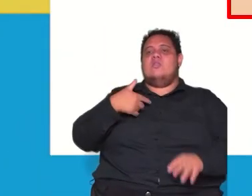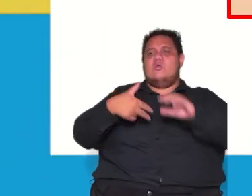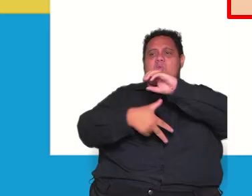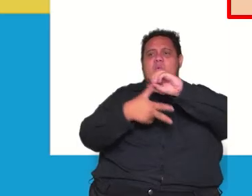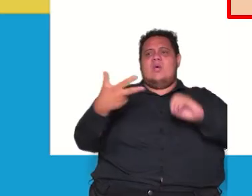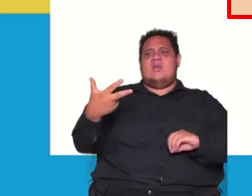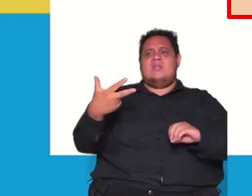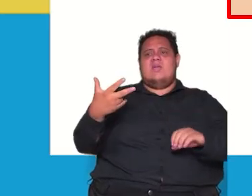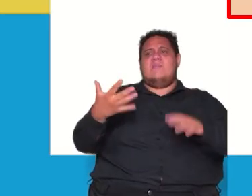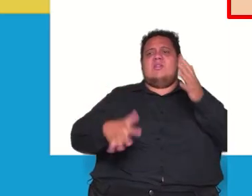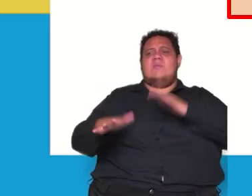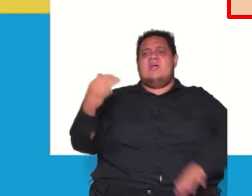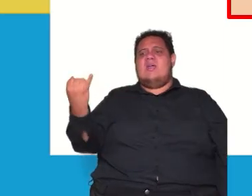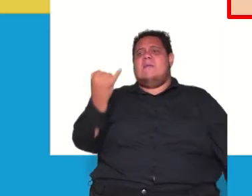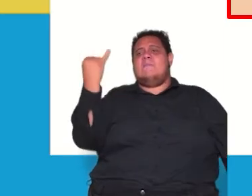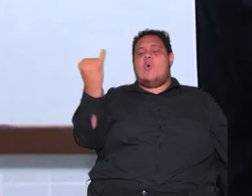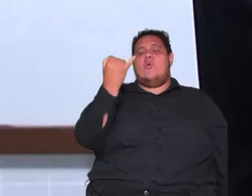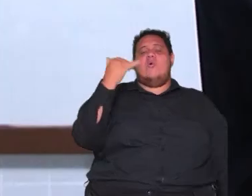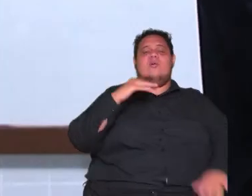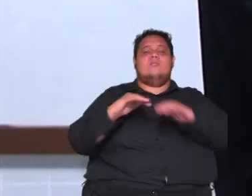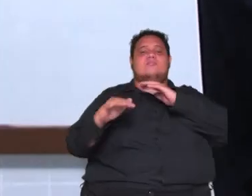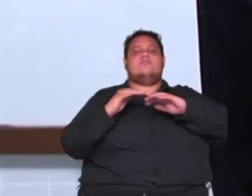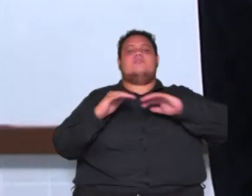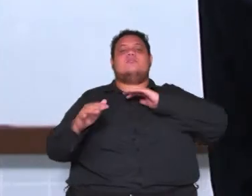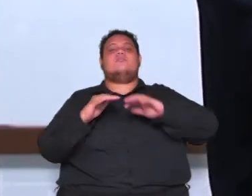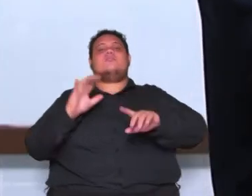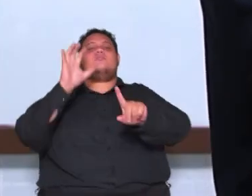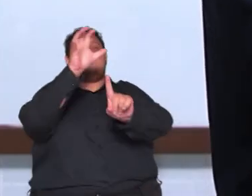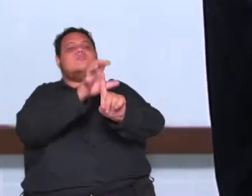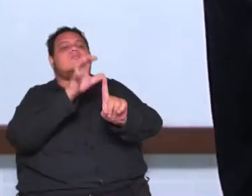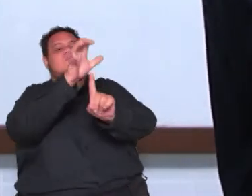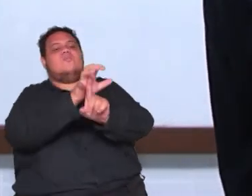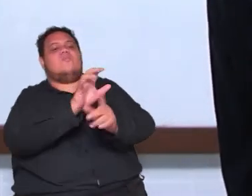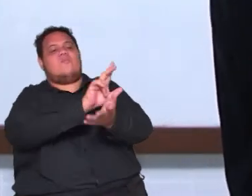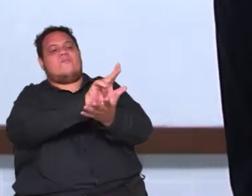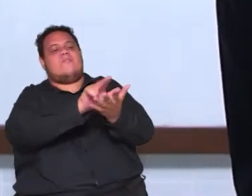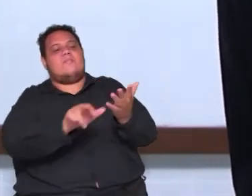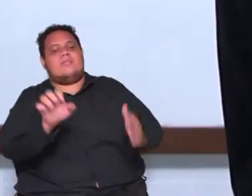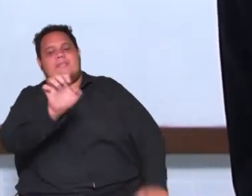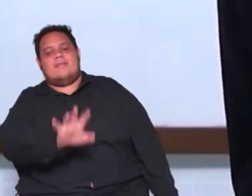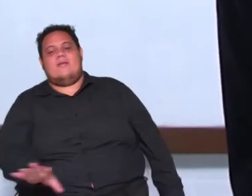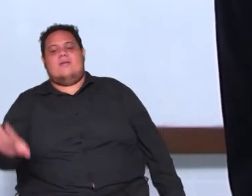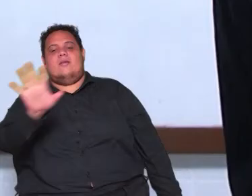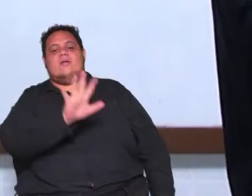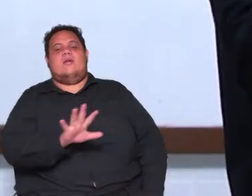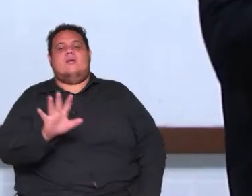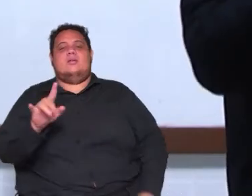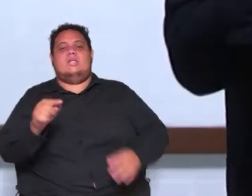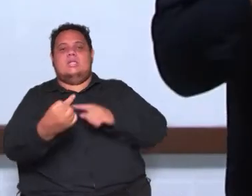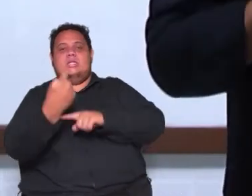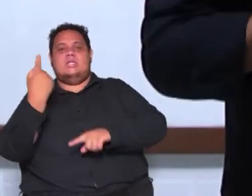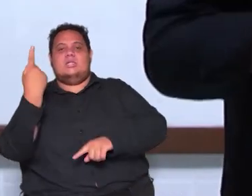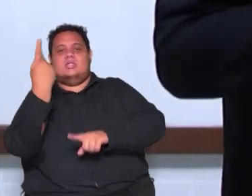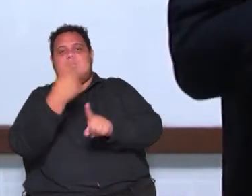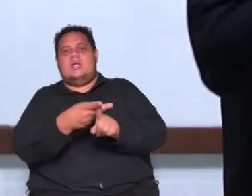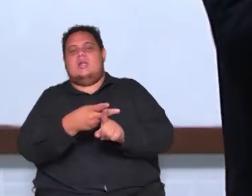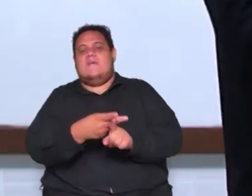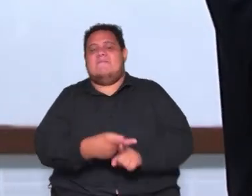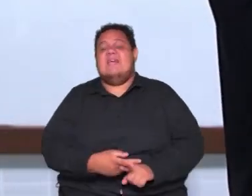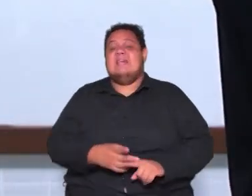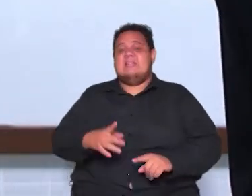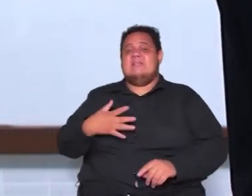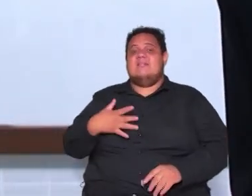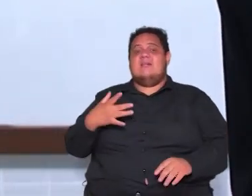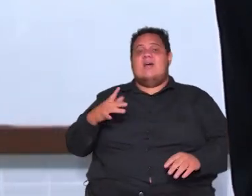só pra você ter uma ideia a importância do movimento influenciou uma série de movimentos na Europa e fora dela abalaram definitivamente